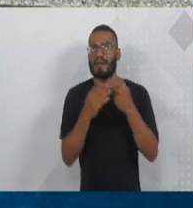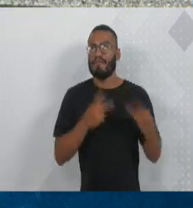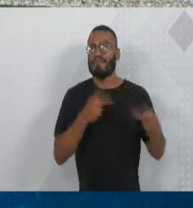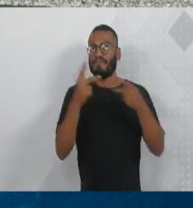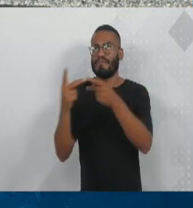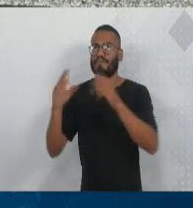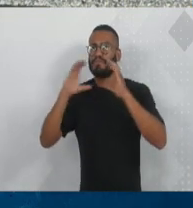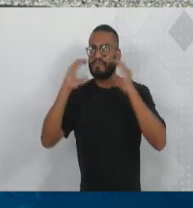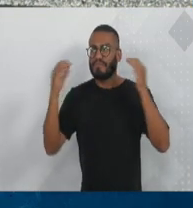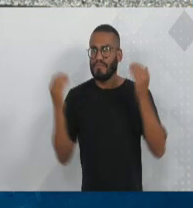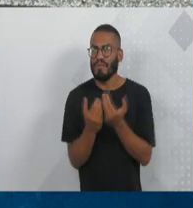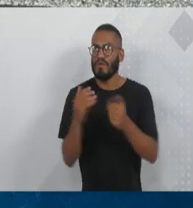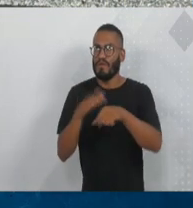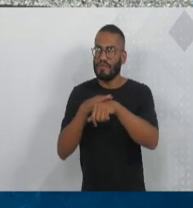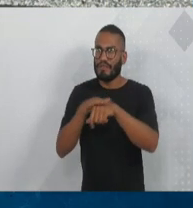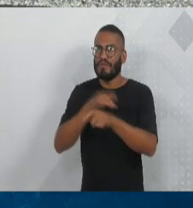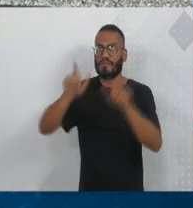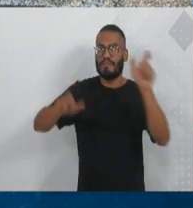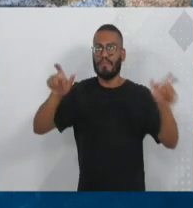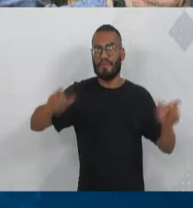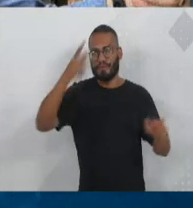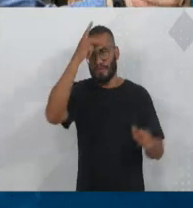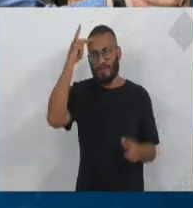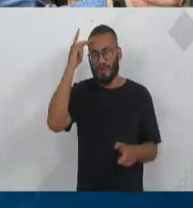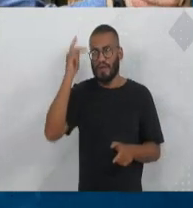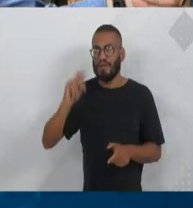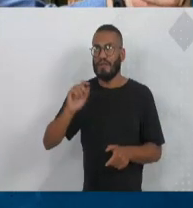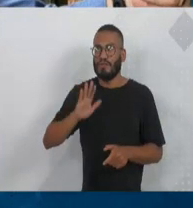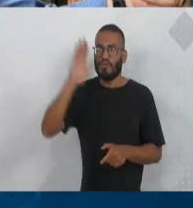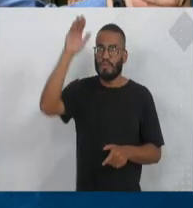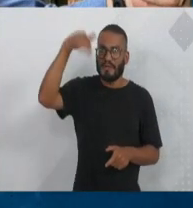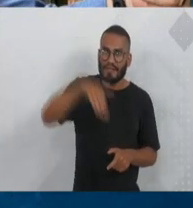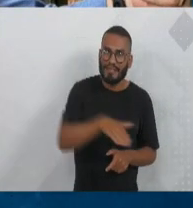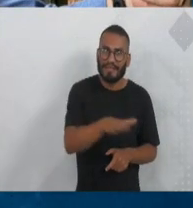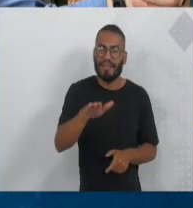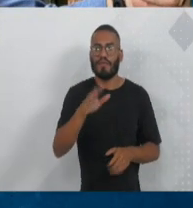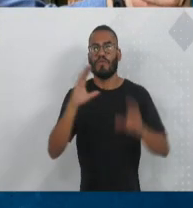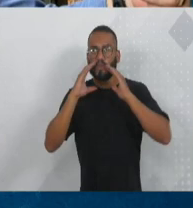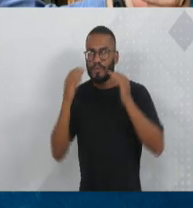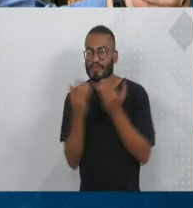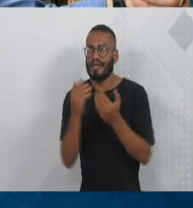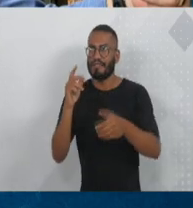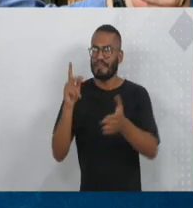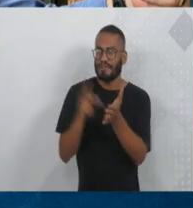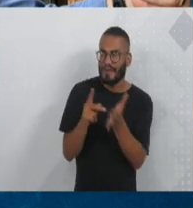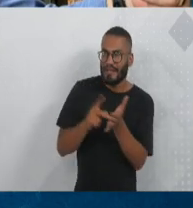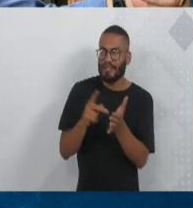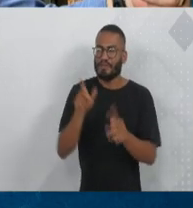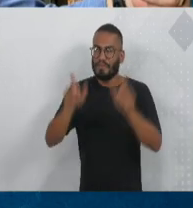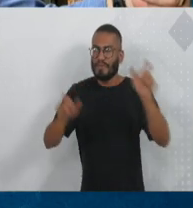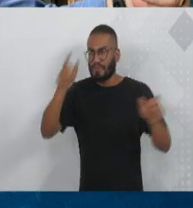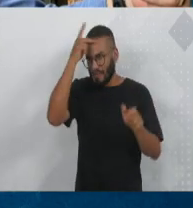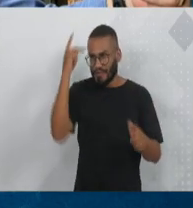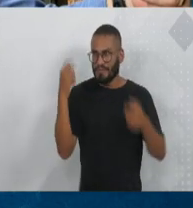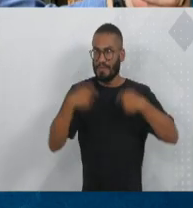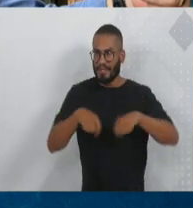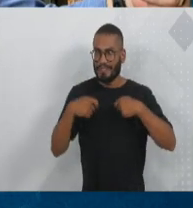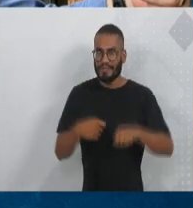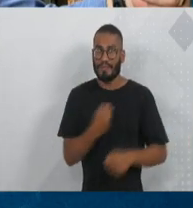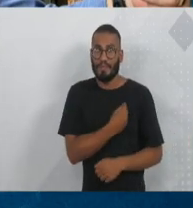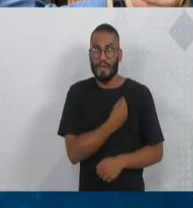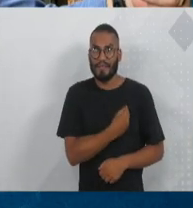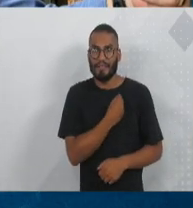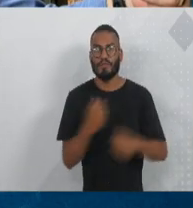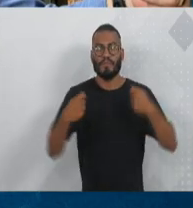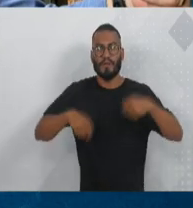comunidade da Emilvemo, conversando com os moradores, subindo, descendo os morros, nas comunidades, realmente onde o povo precisa da nossa presença,